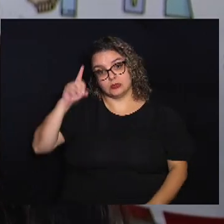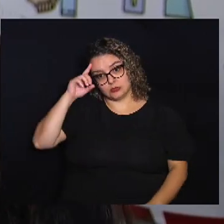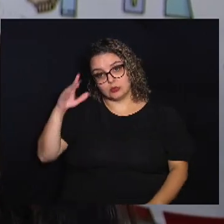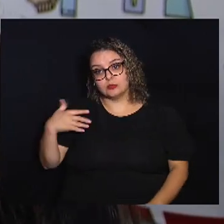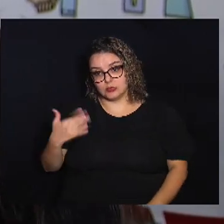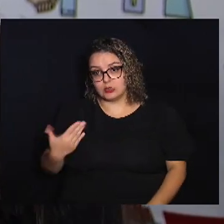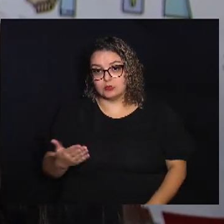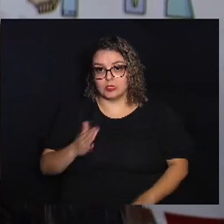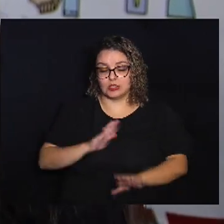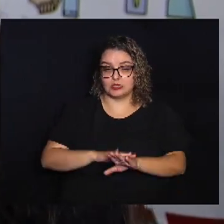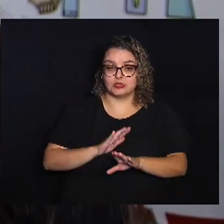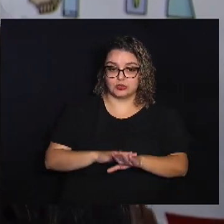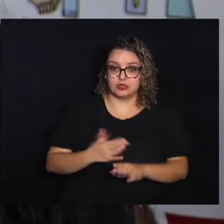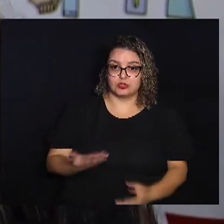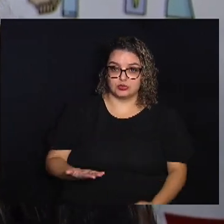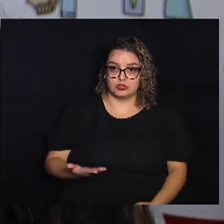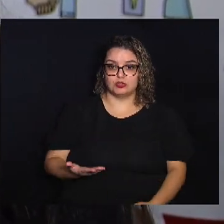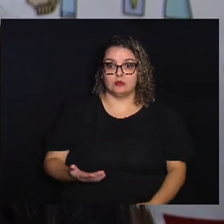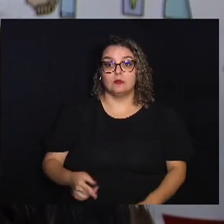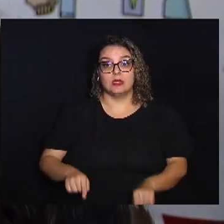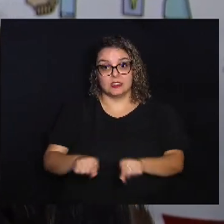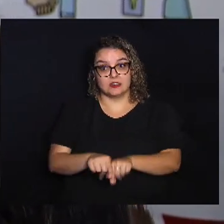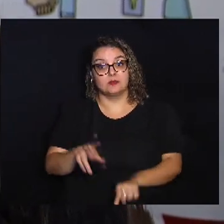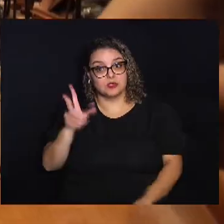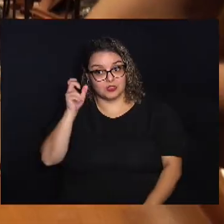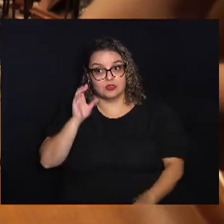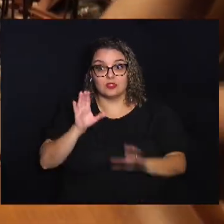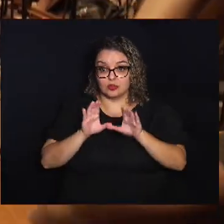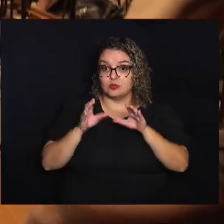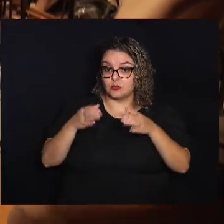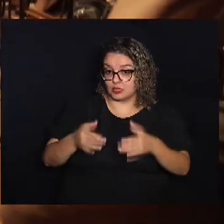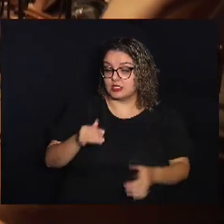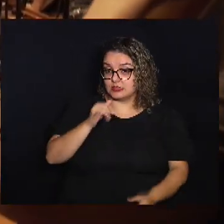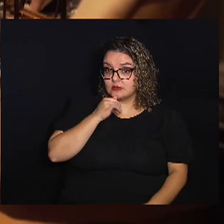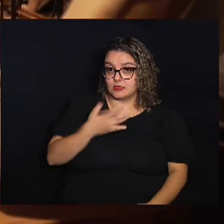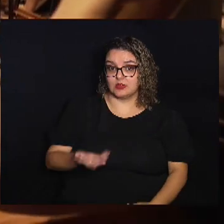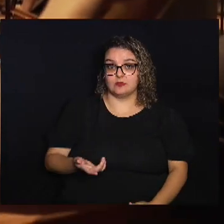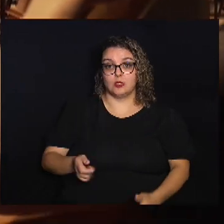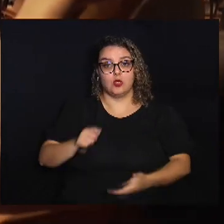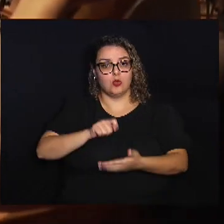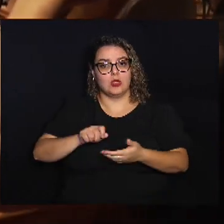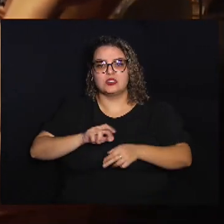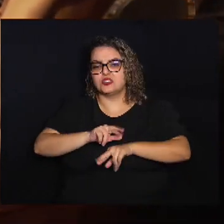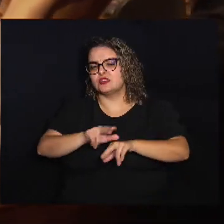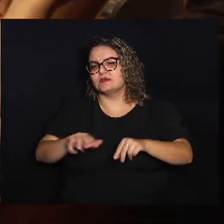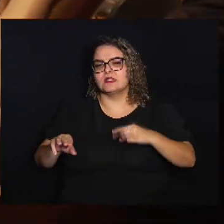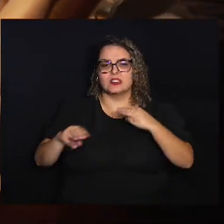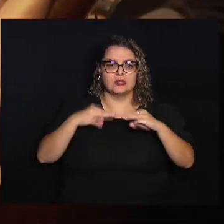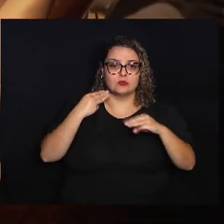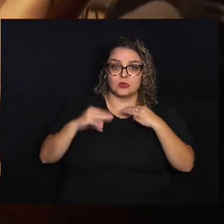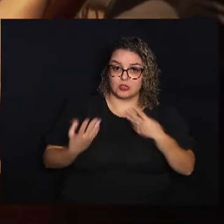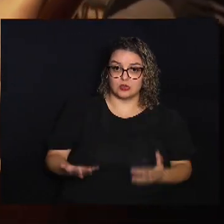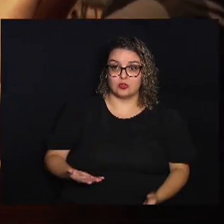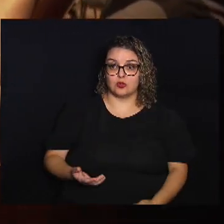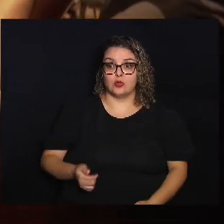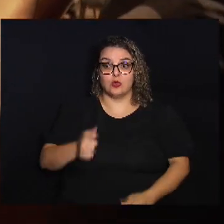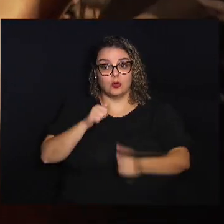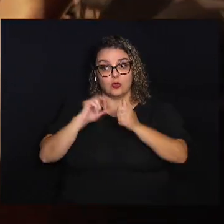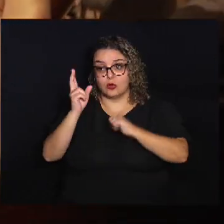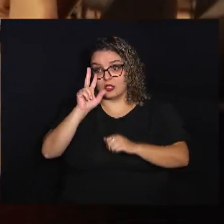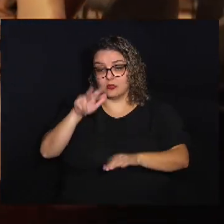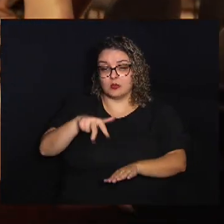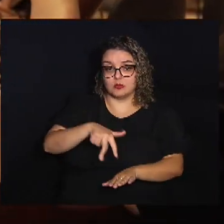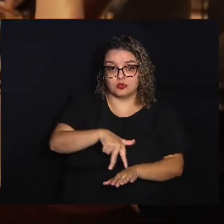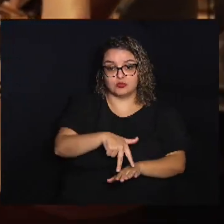músicos Mas também Como ouvintes Durante o congresso Por exemplo Autor de centenas De músicas Entre elas O Bêbado e Equilibrista